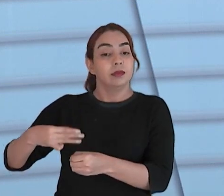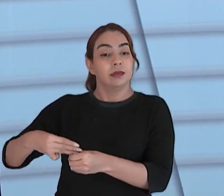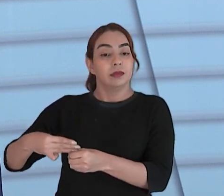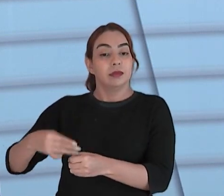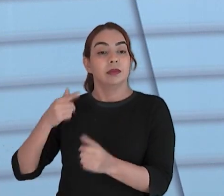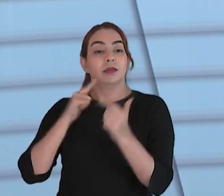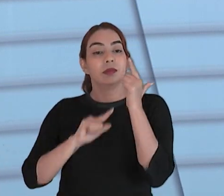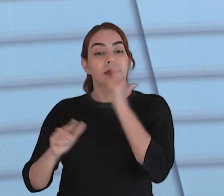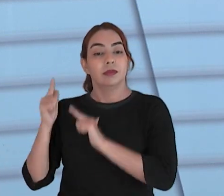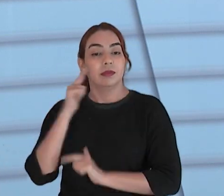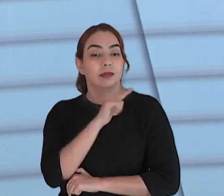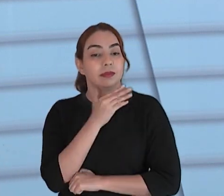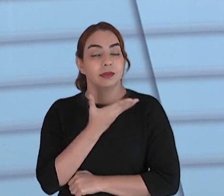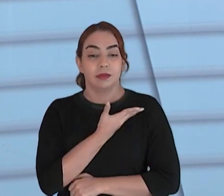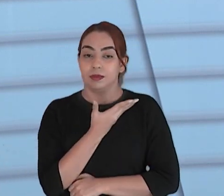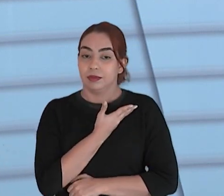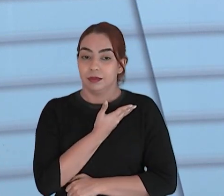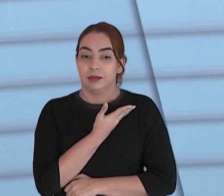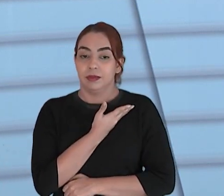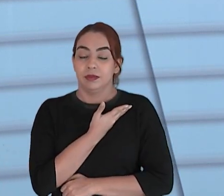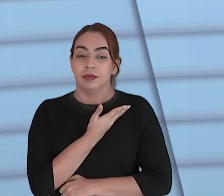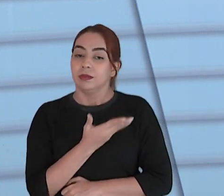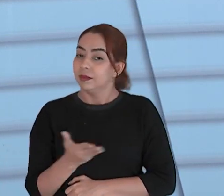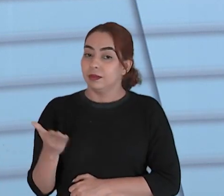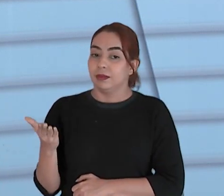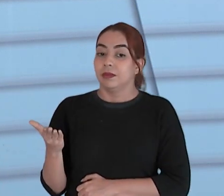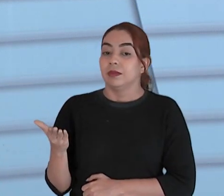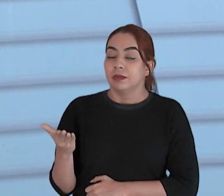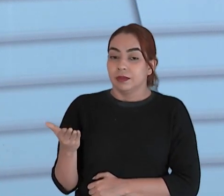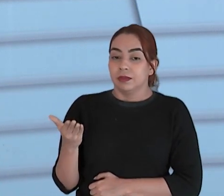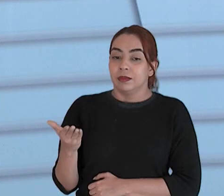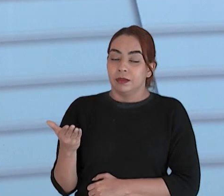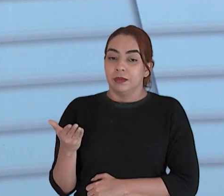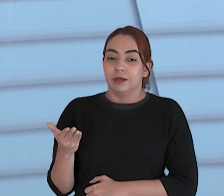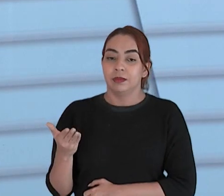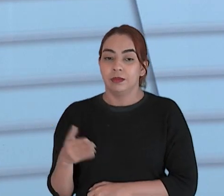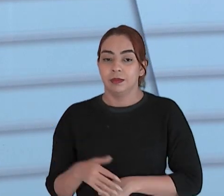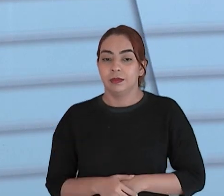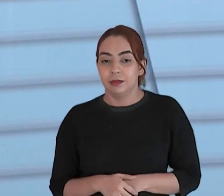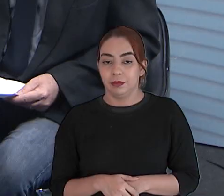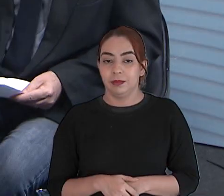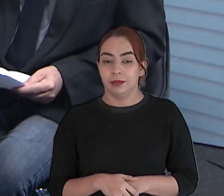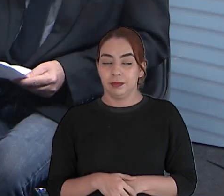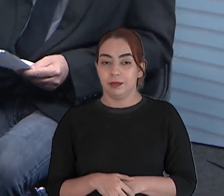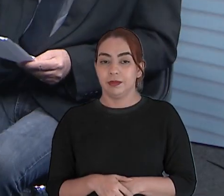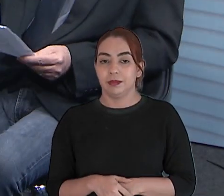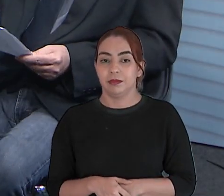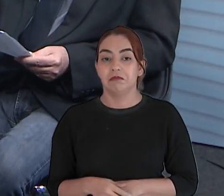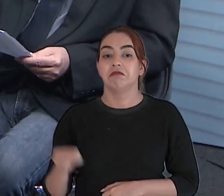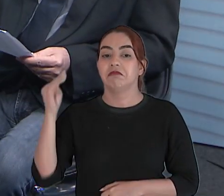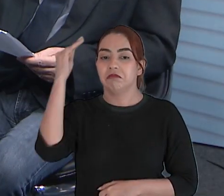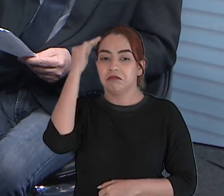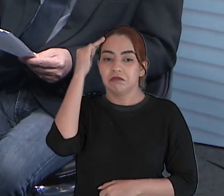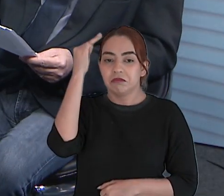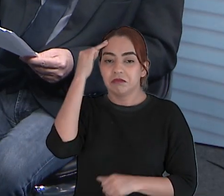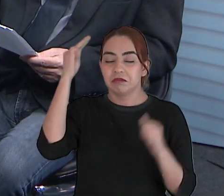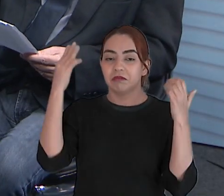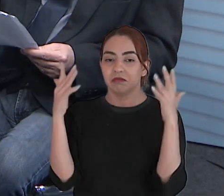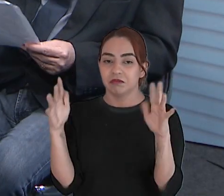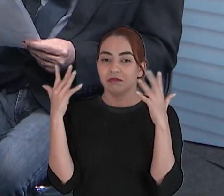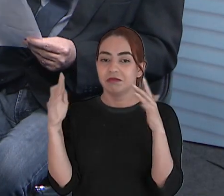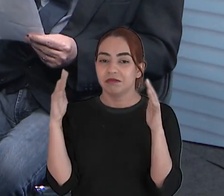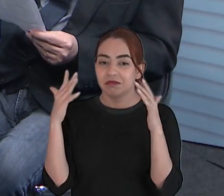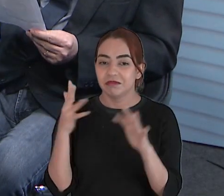amigos e irmãos que nós temos no interior do nosso Estado. Deputado Antônio Henrique, ótima memória, deputado Antônio Henrique, ótima